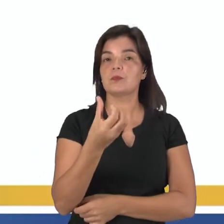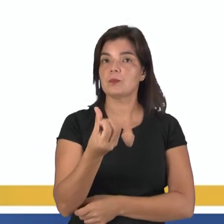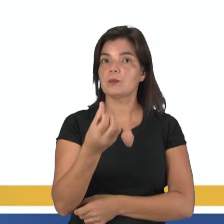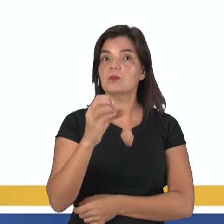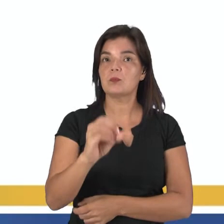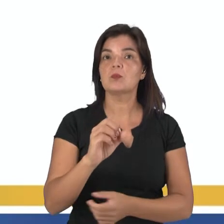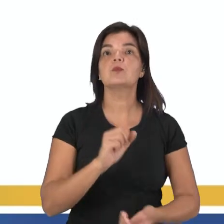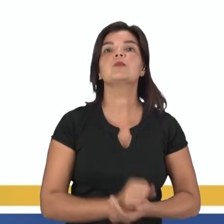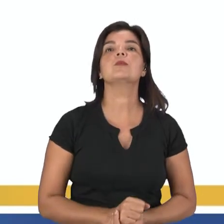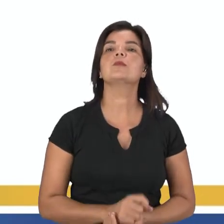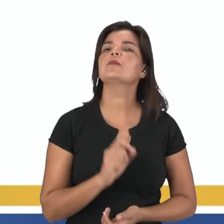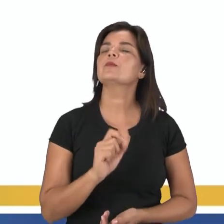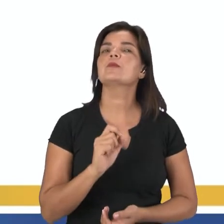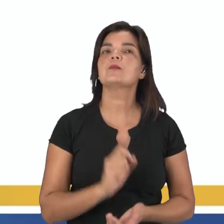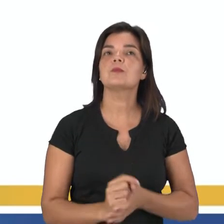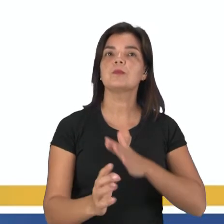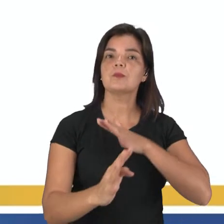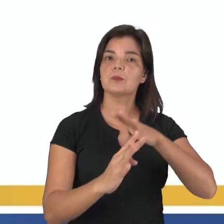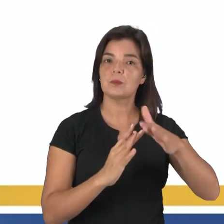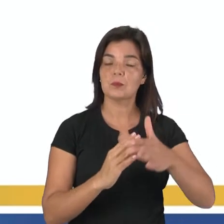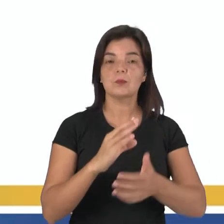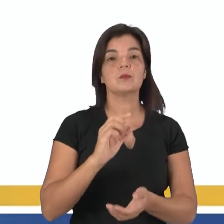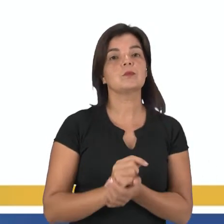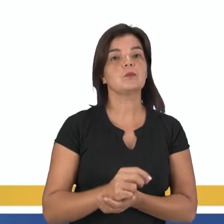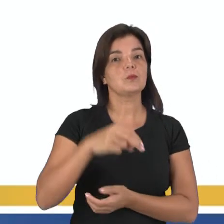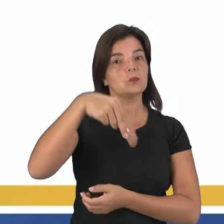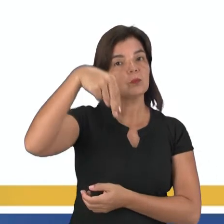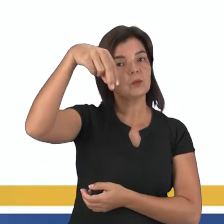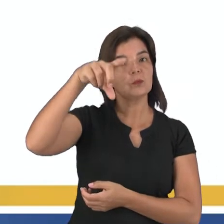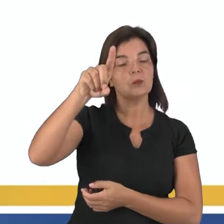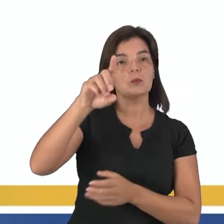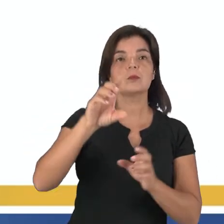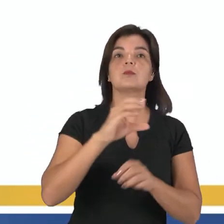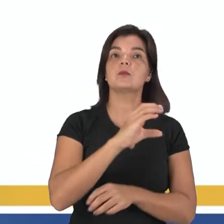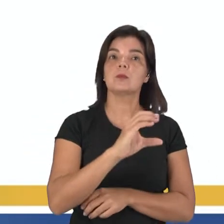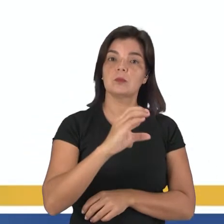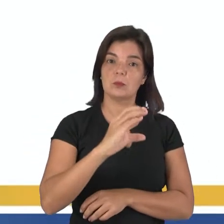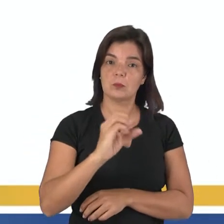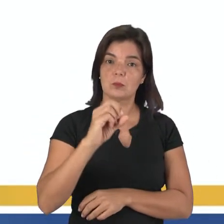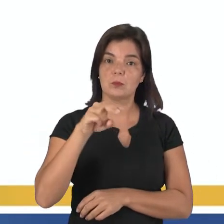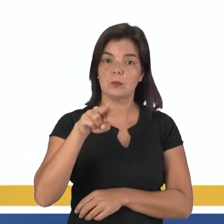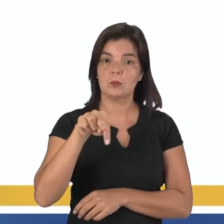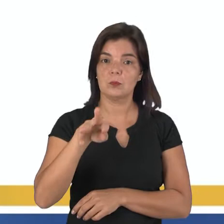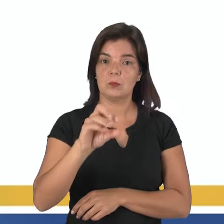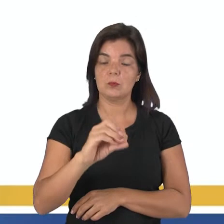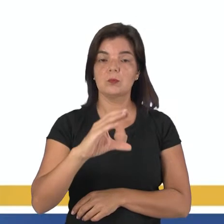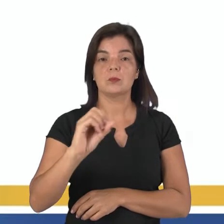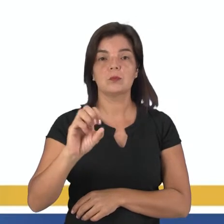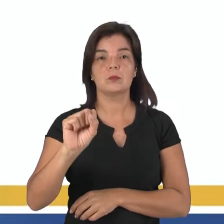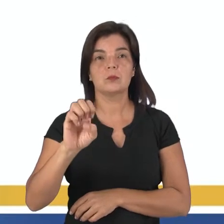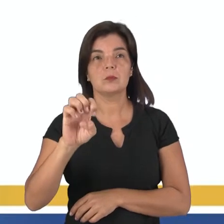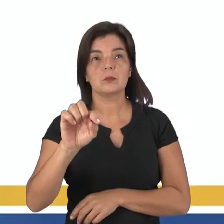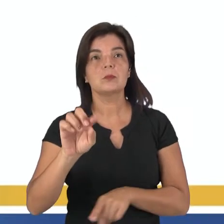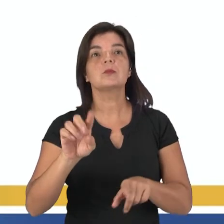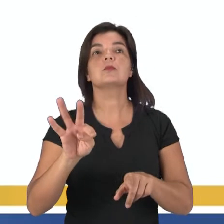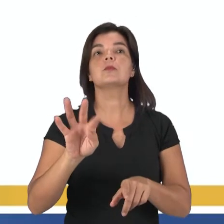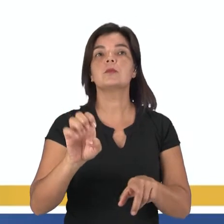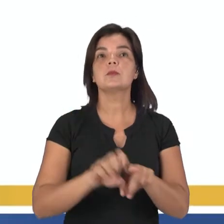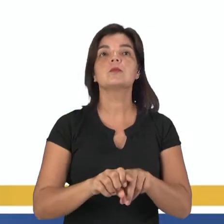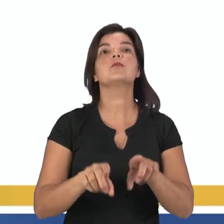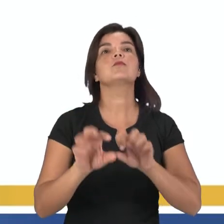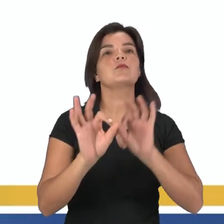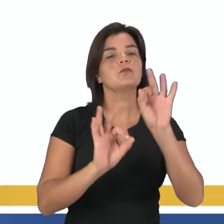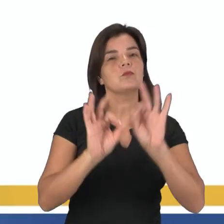60 é migração nordeste para o centro-oeste. Essa migração ocorreu em função da